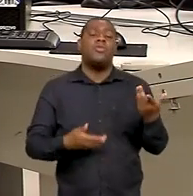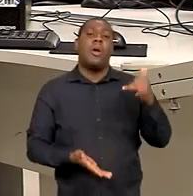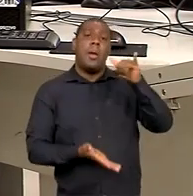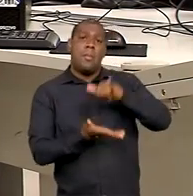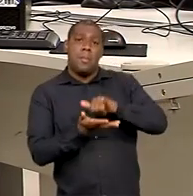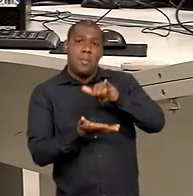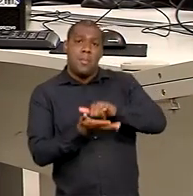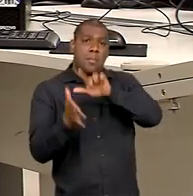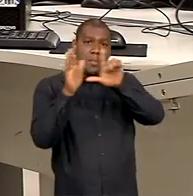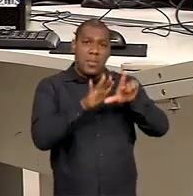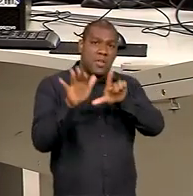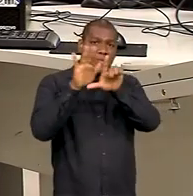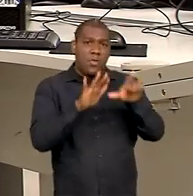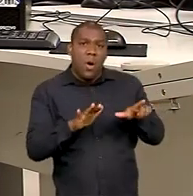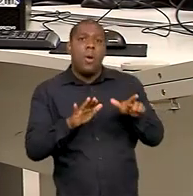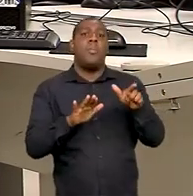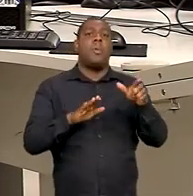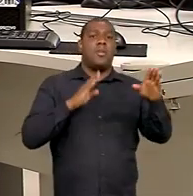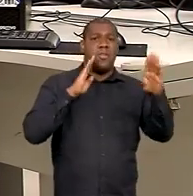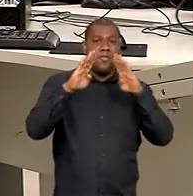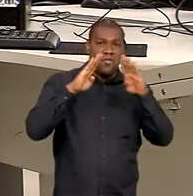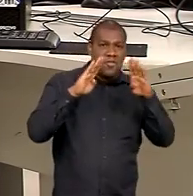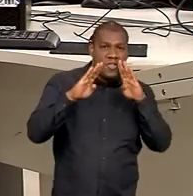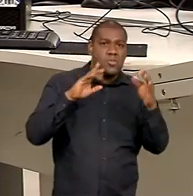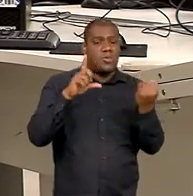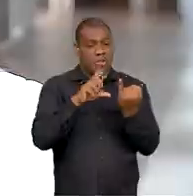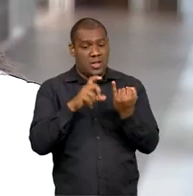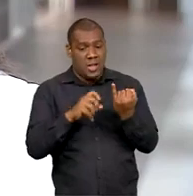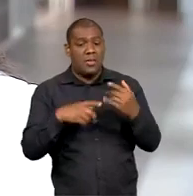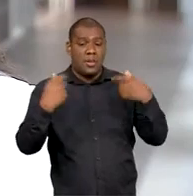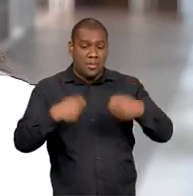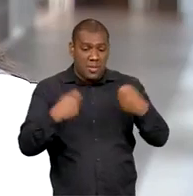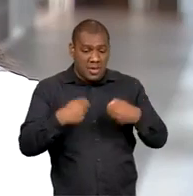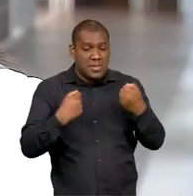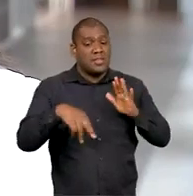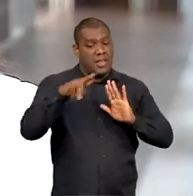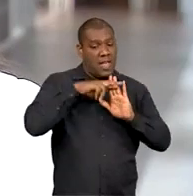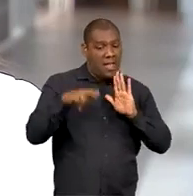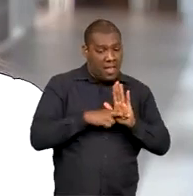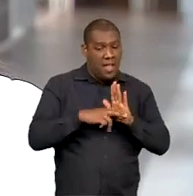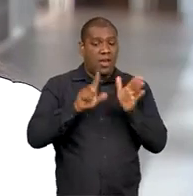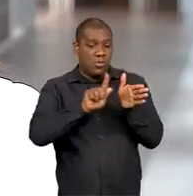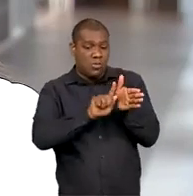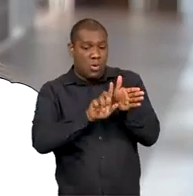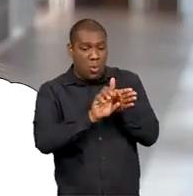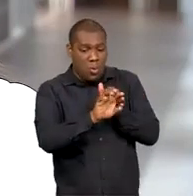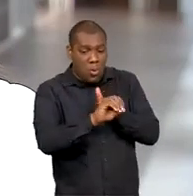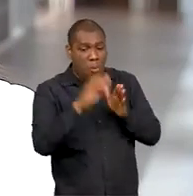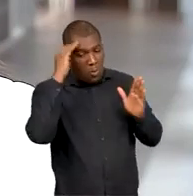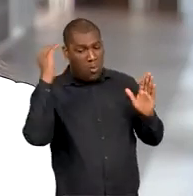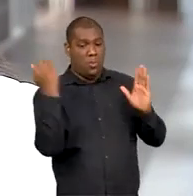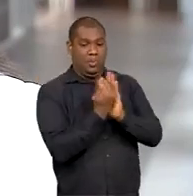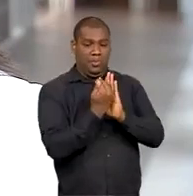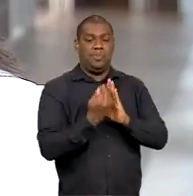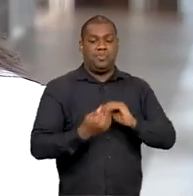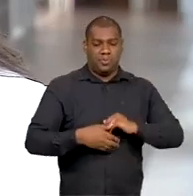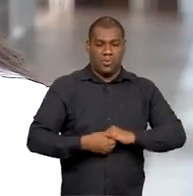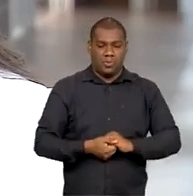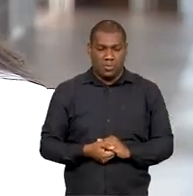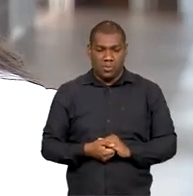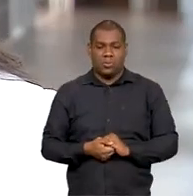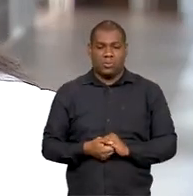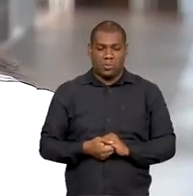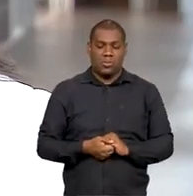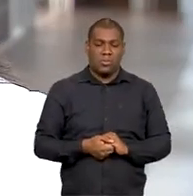e o Instagram vai acompanhar as definições do Google. Não tem nada que substitua exatamente o que o impulsionamento faz, porque a gente